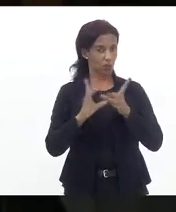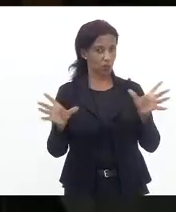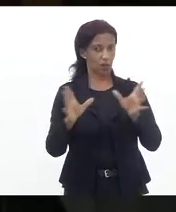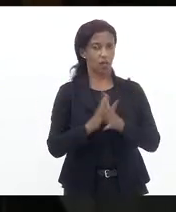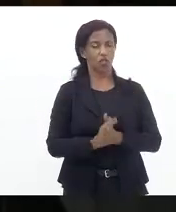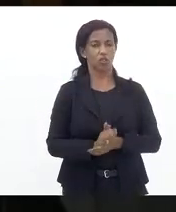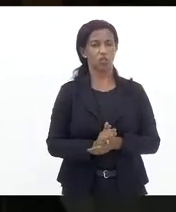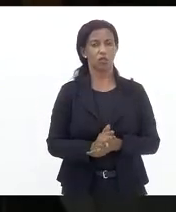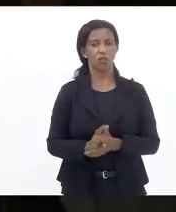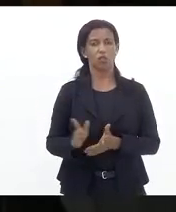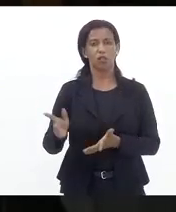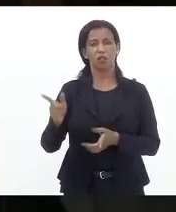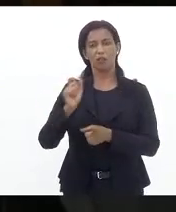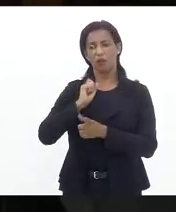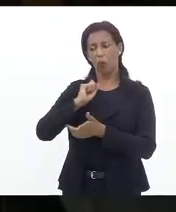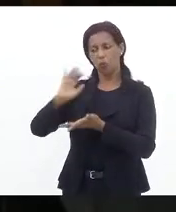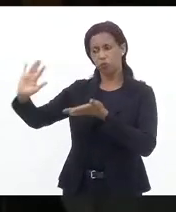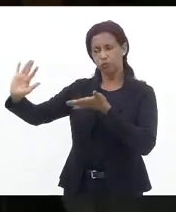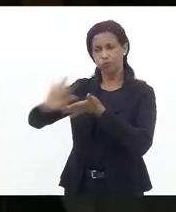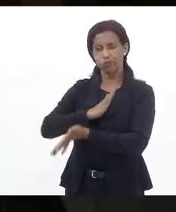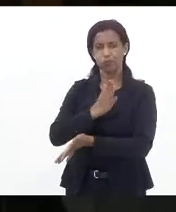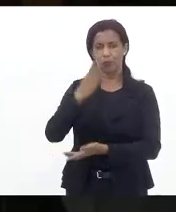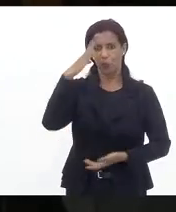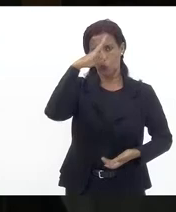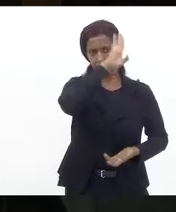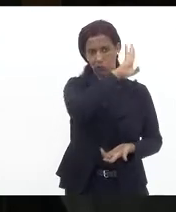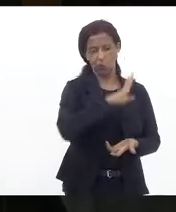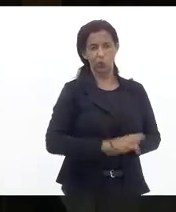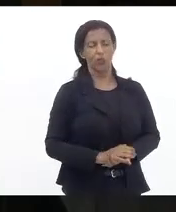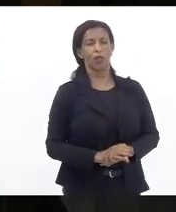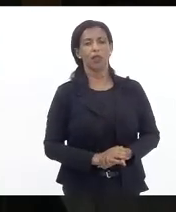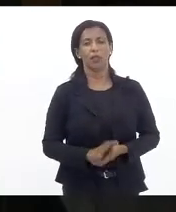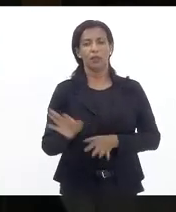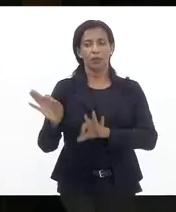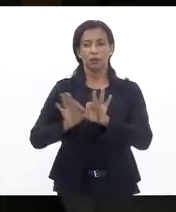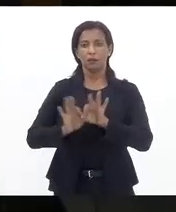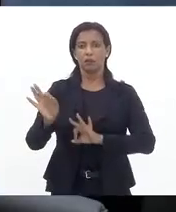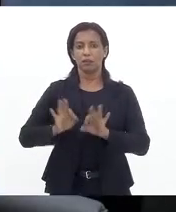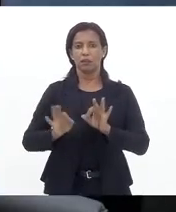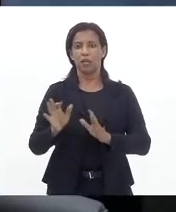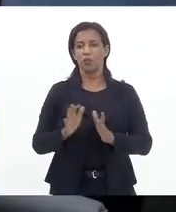que vão derrotar o bolsonarismo e esse projeto de destruição do Brasil